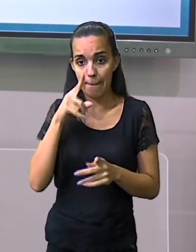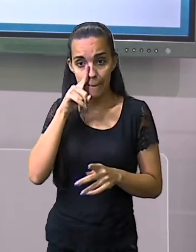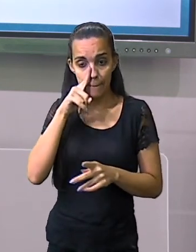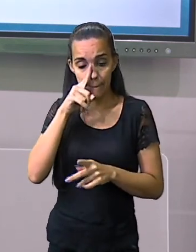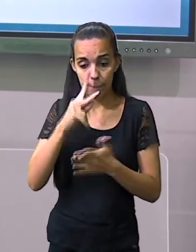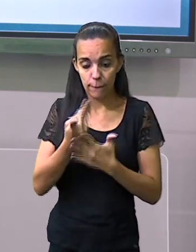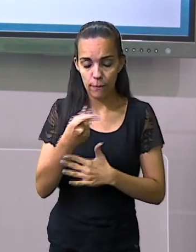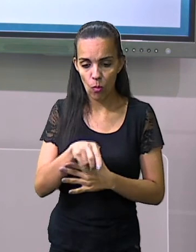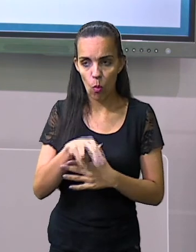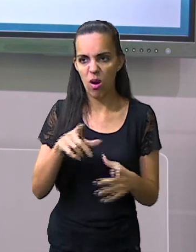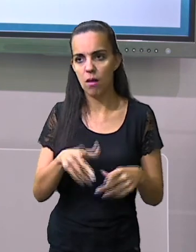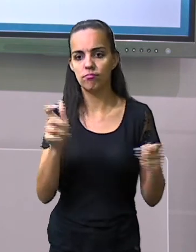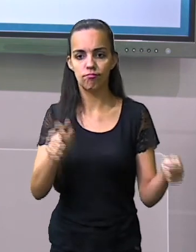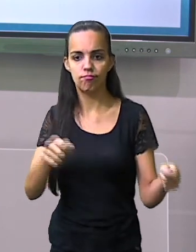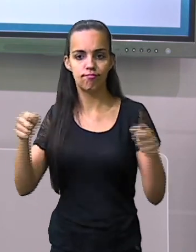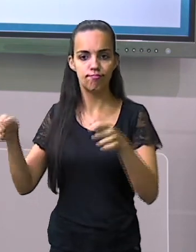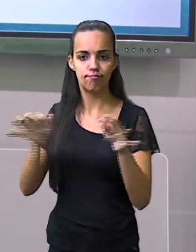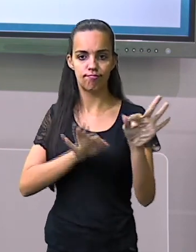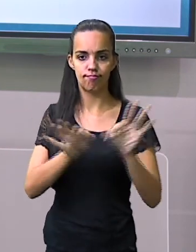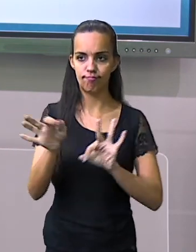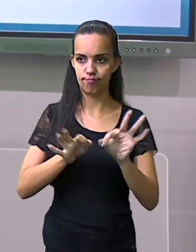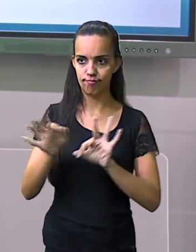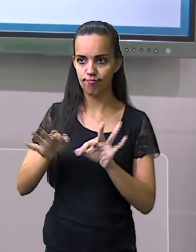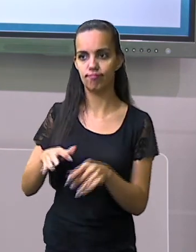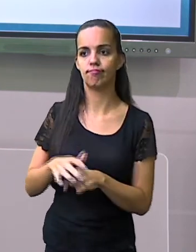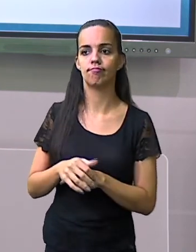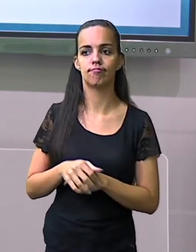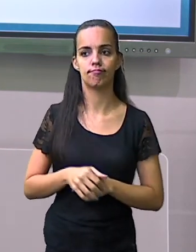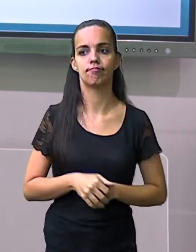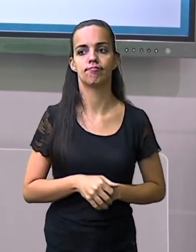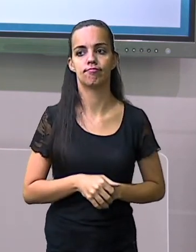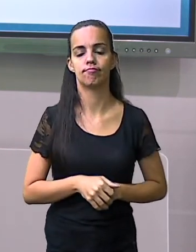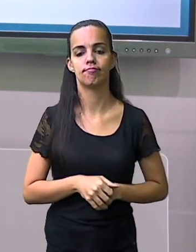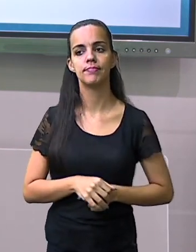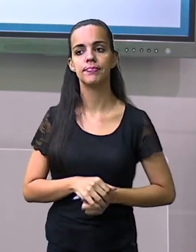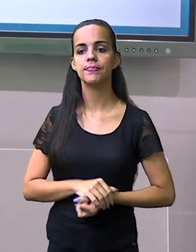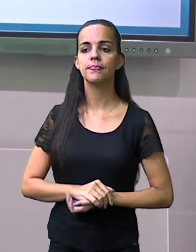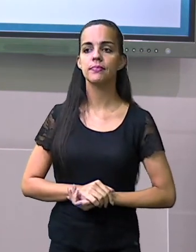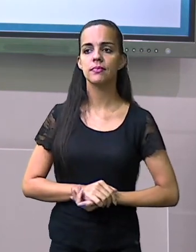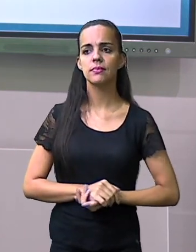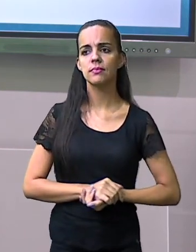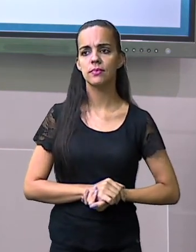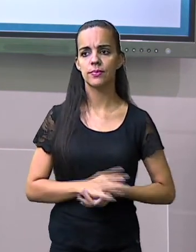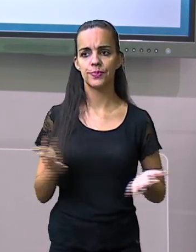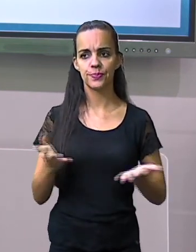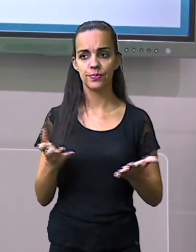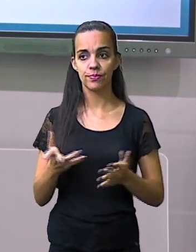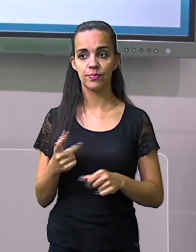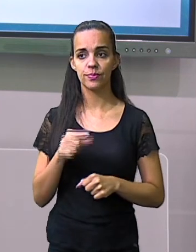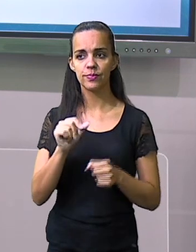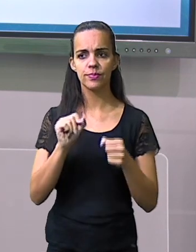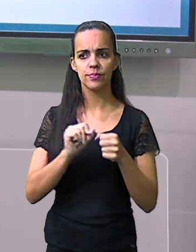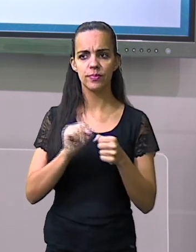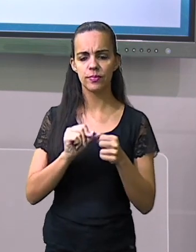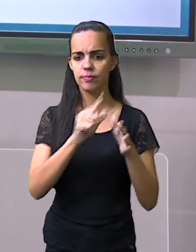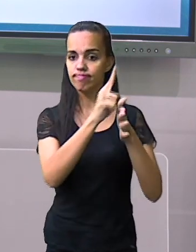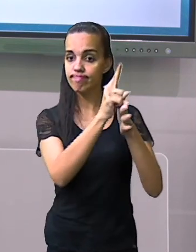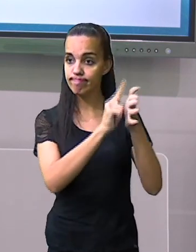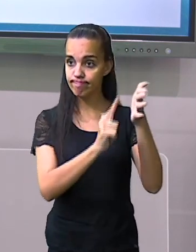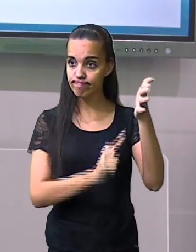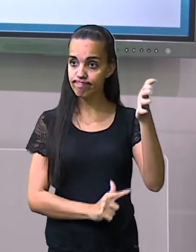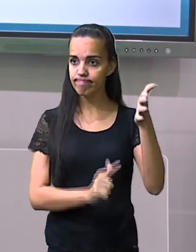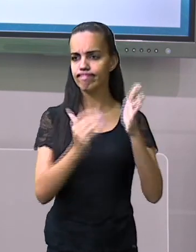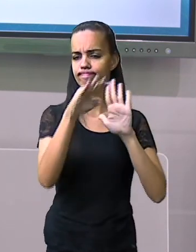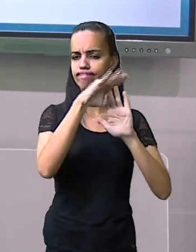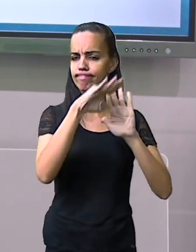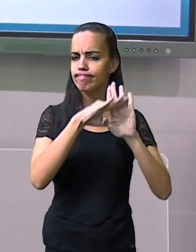essas ações, esses acidentes não aconteçam com você aí na sua casa, tá? Agora, você vai fazer uma lista de